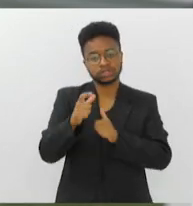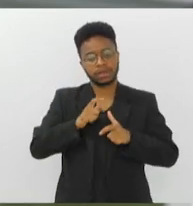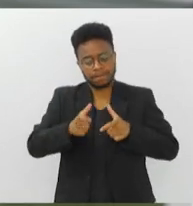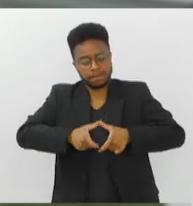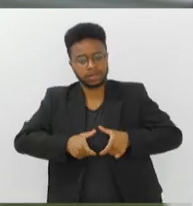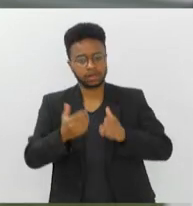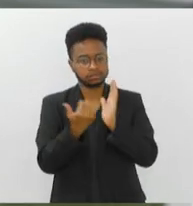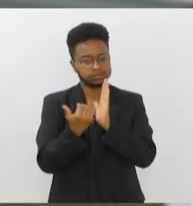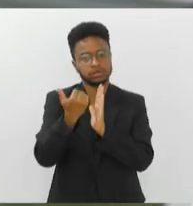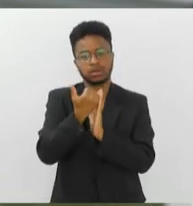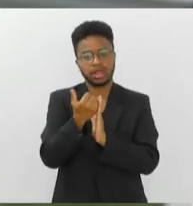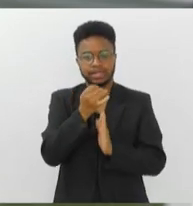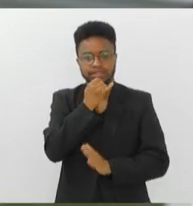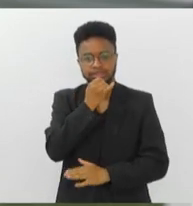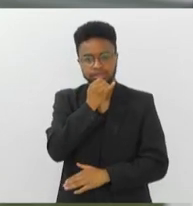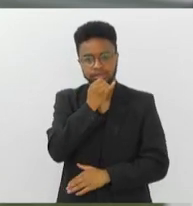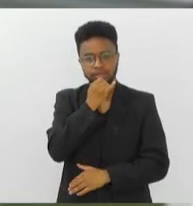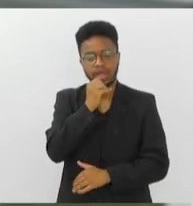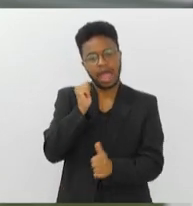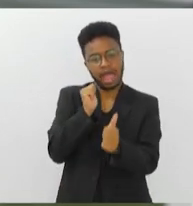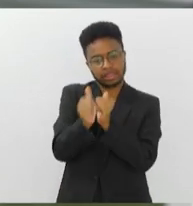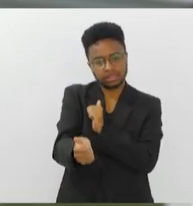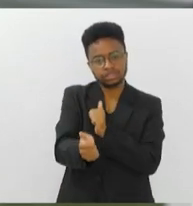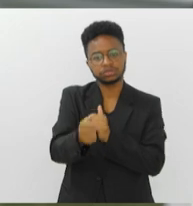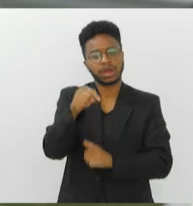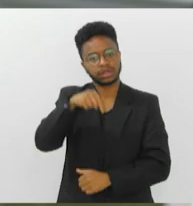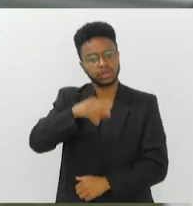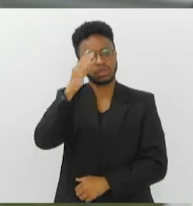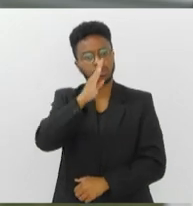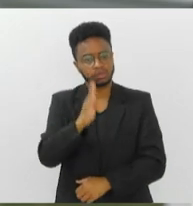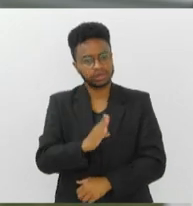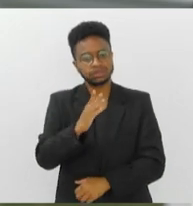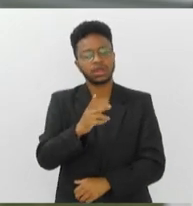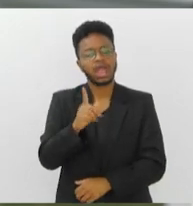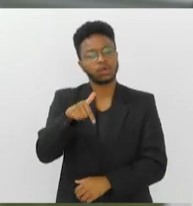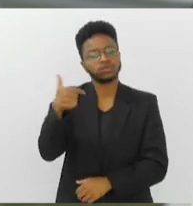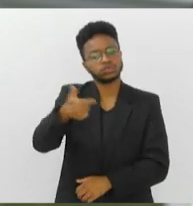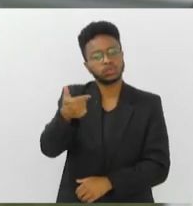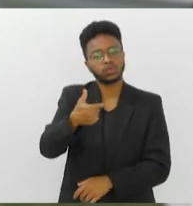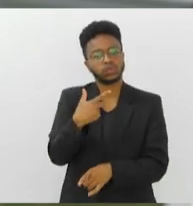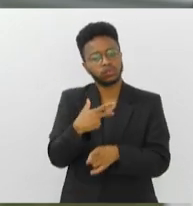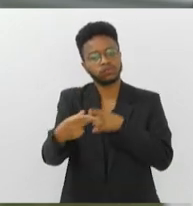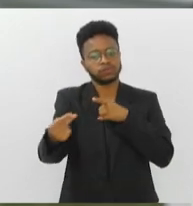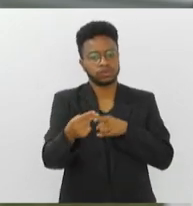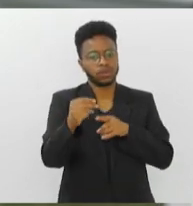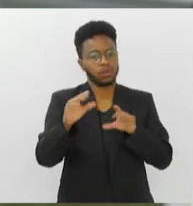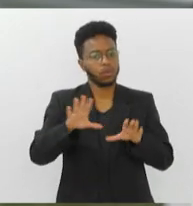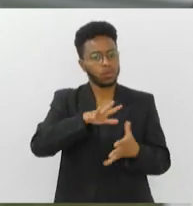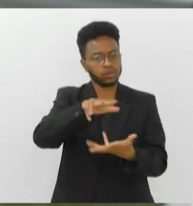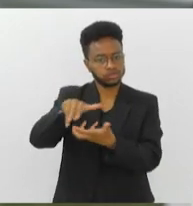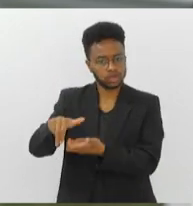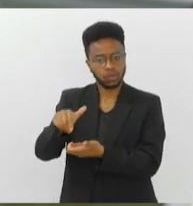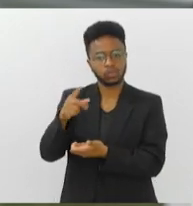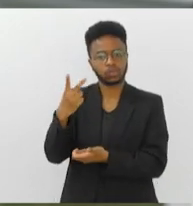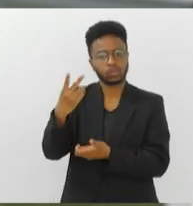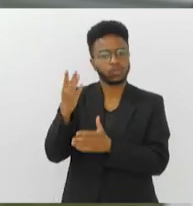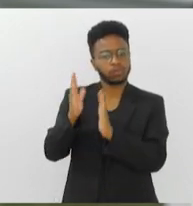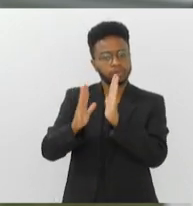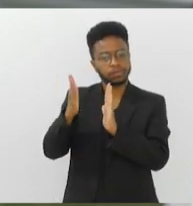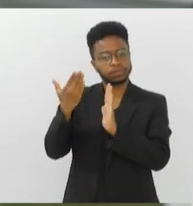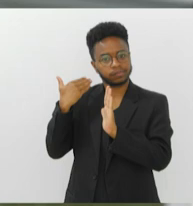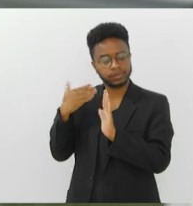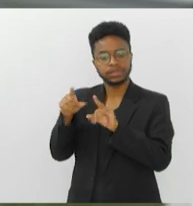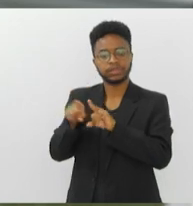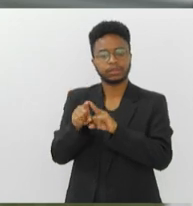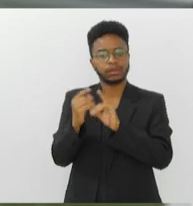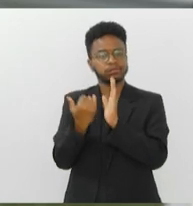em disputa, como, por exemplo, é o caso do atletismo, que o Brasil se sagrou vice-campeão mundial nas duas últimas edições, superando, inclusive,